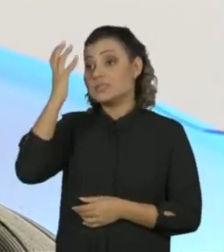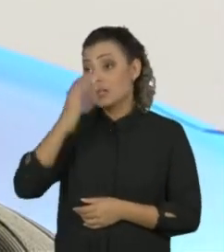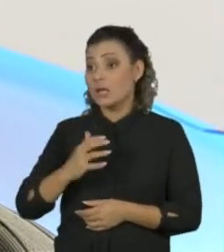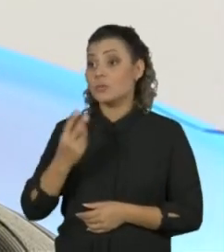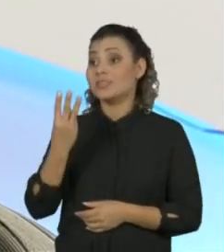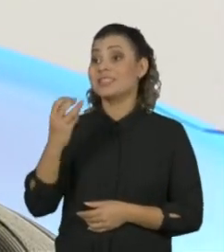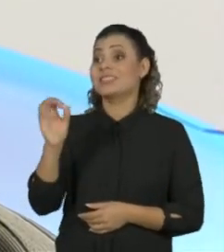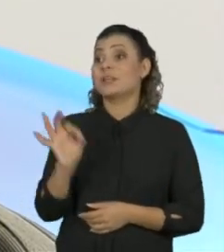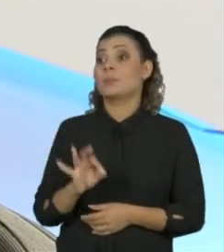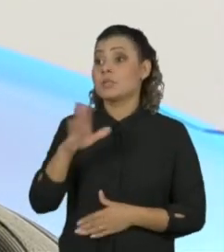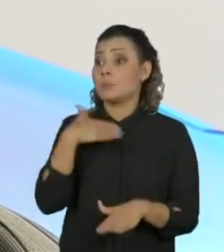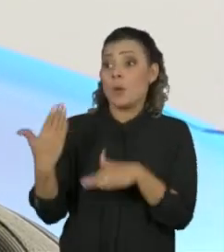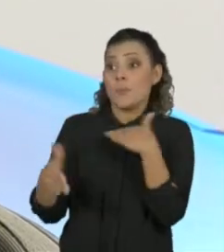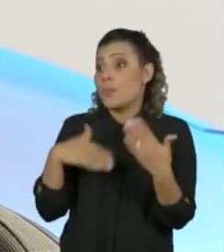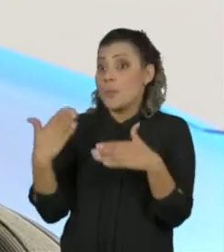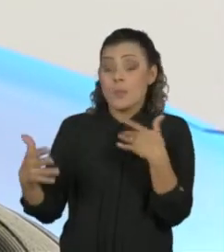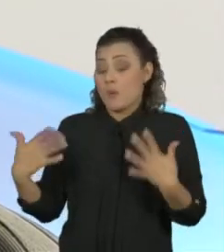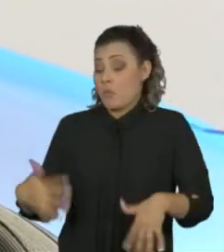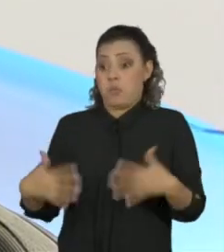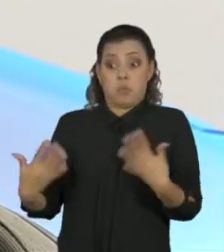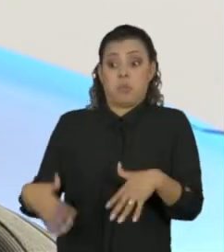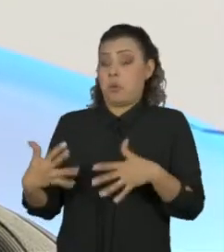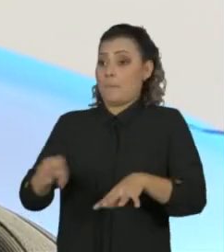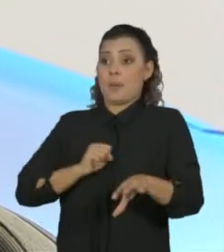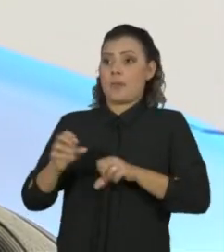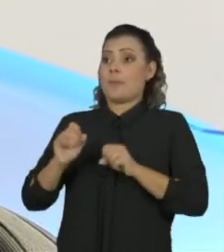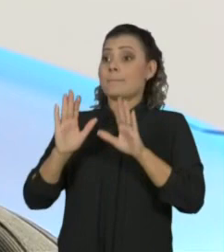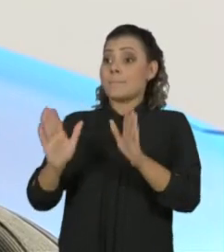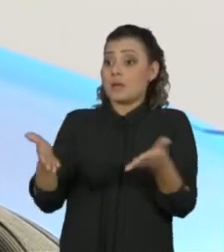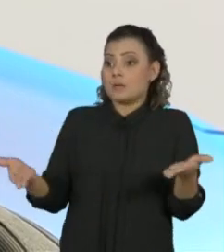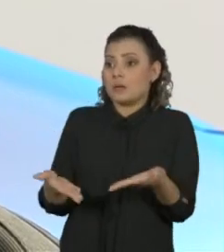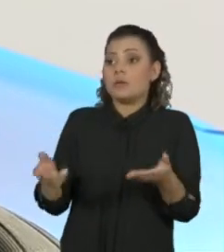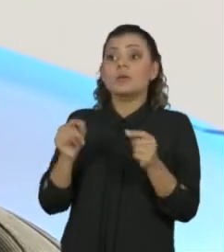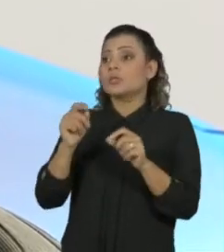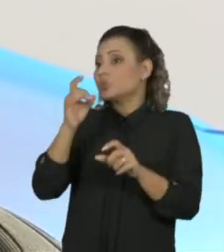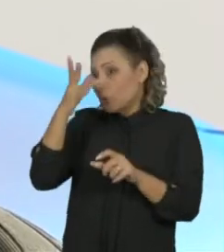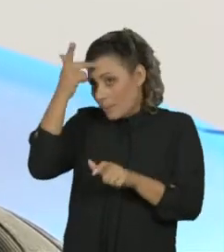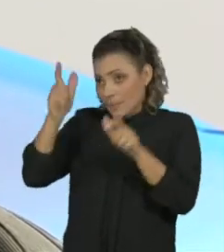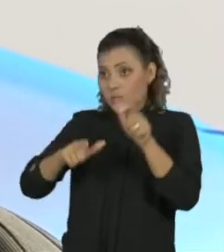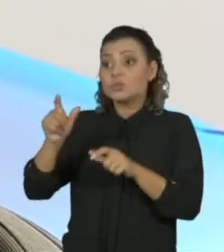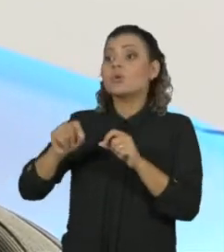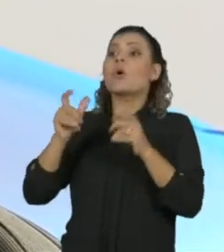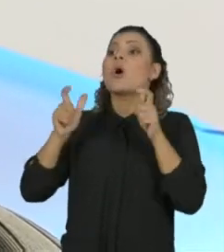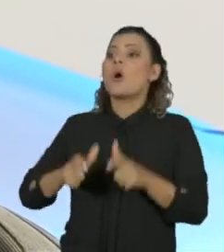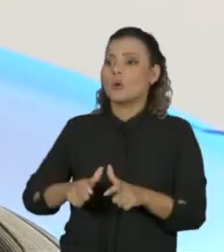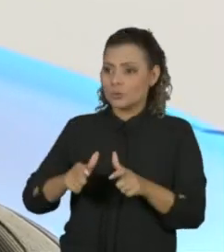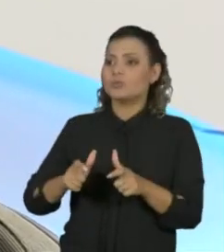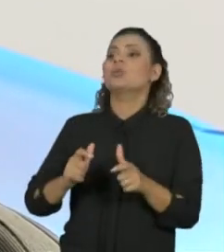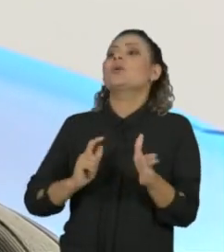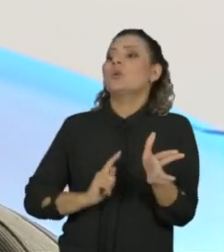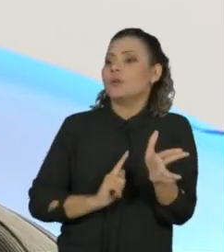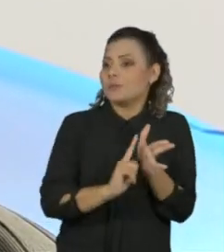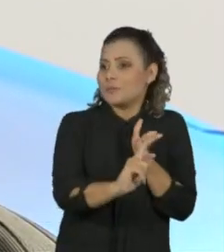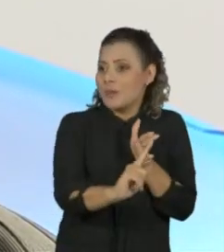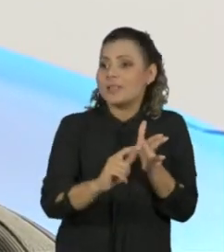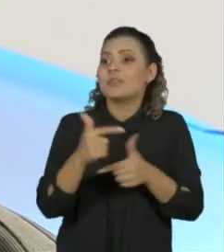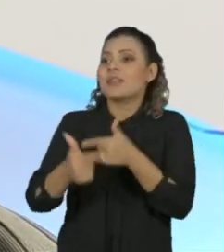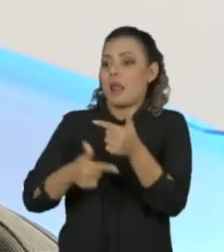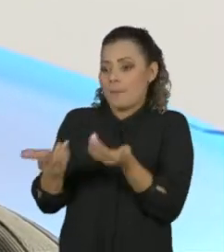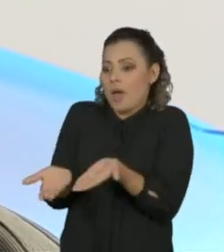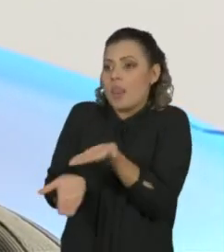30% das pessoas que pegam, só que só afeta até agora tratadores de camelo no Oriente Médio e quem atende eles em hospital.